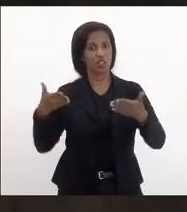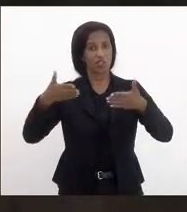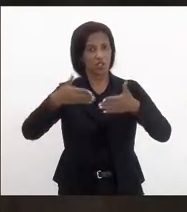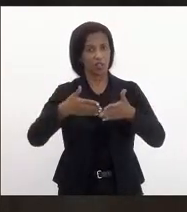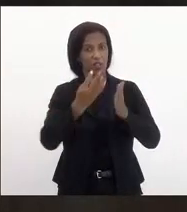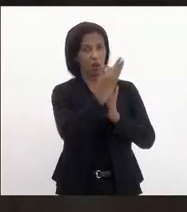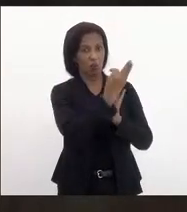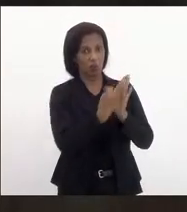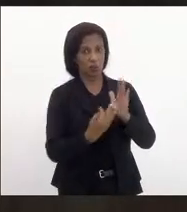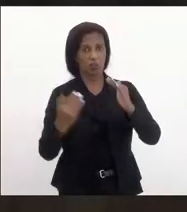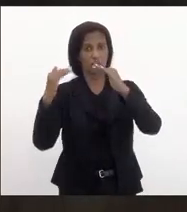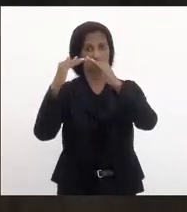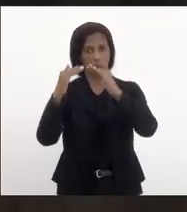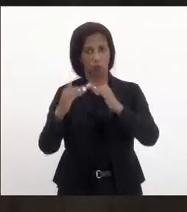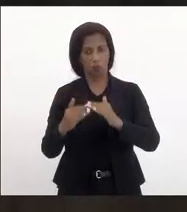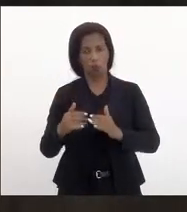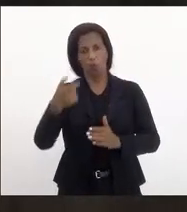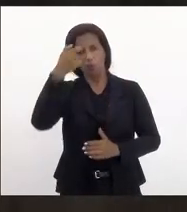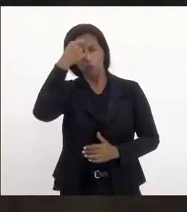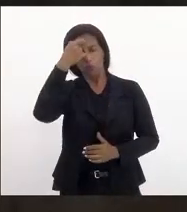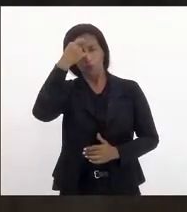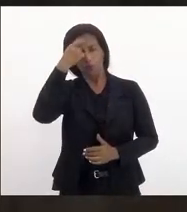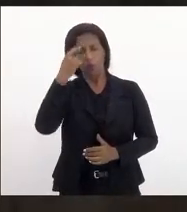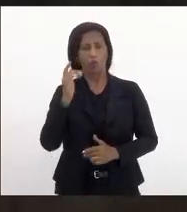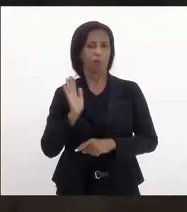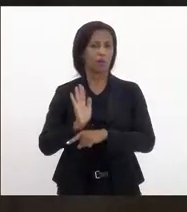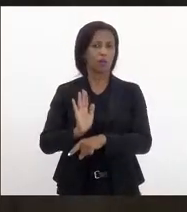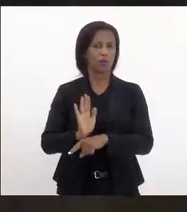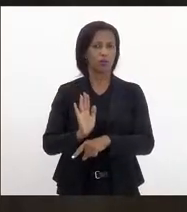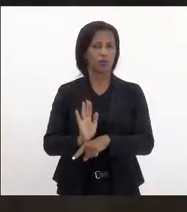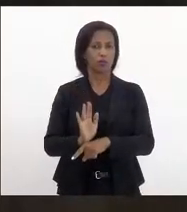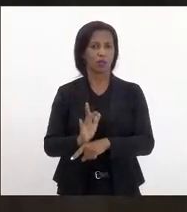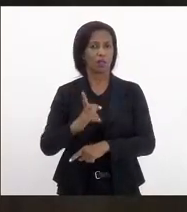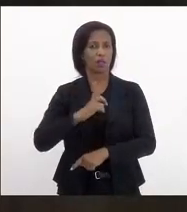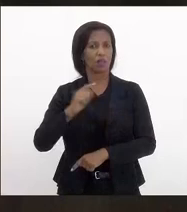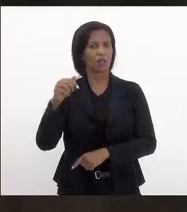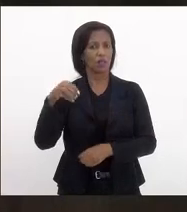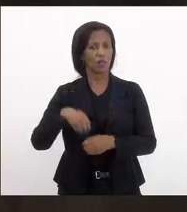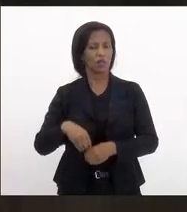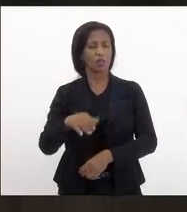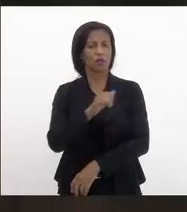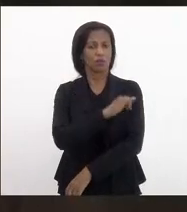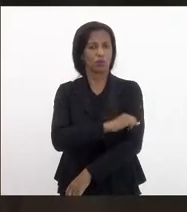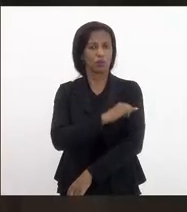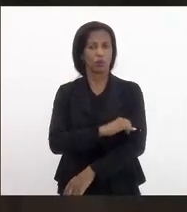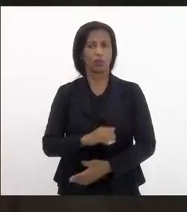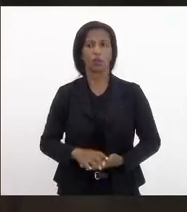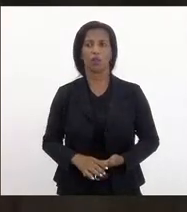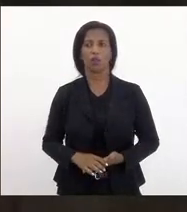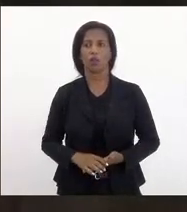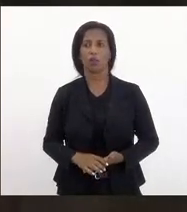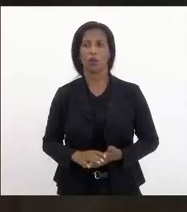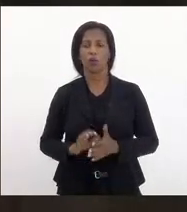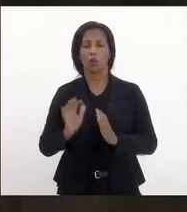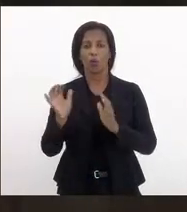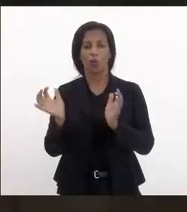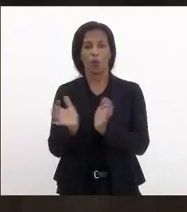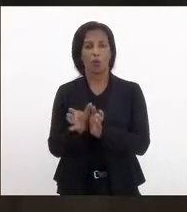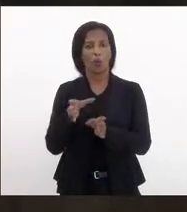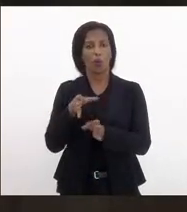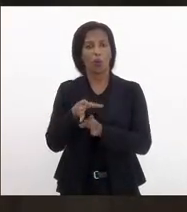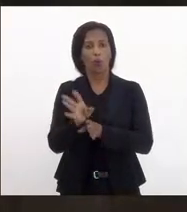redação que possa ser de consenso e contribuir para que a gente tenha no Rio de Janeiro funcionando o Conselho